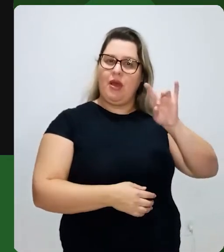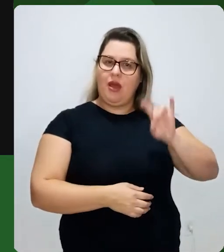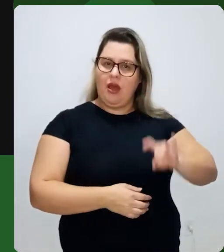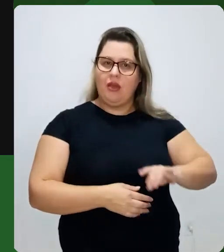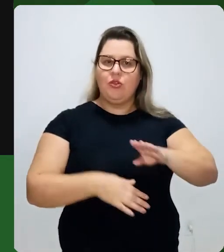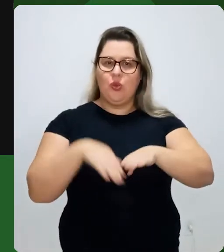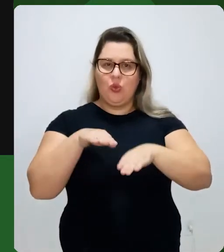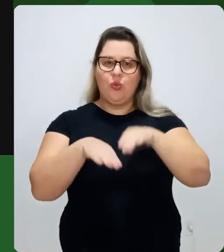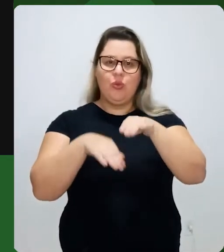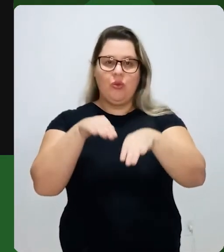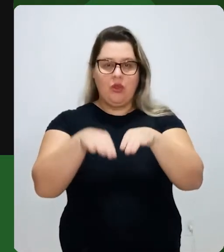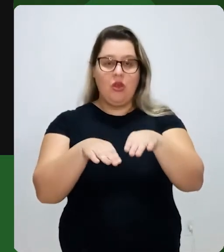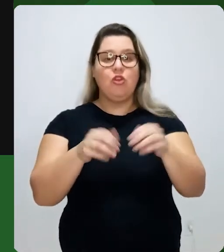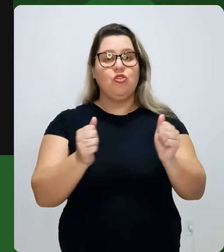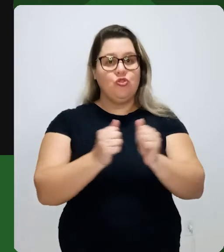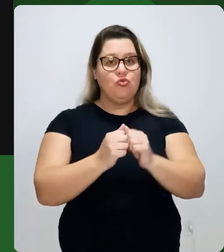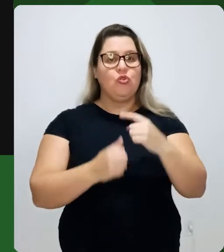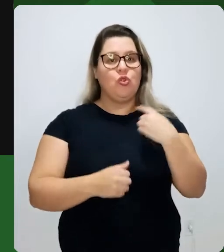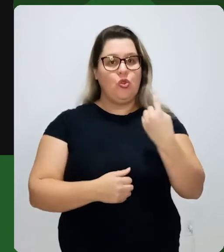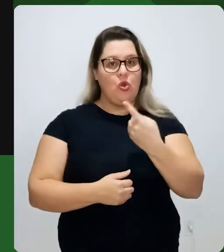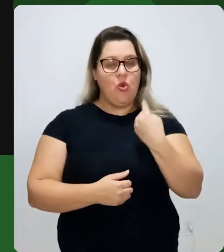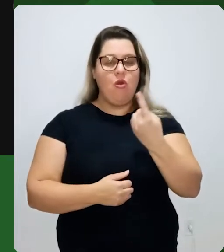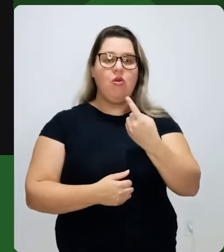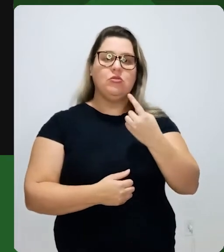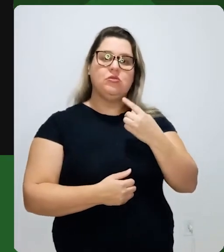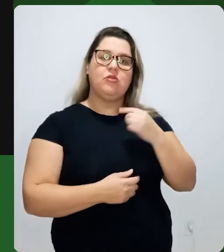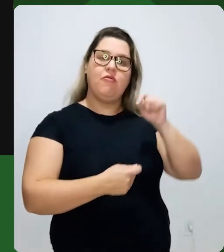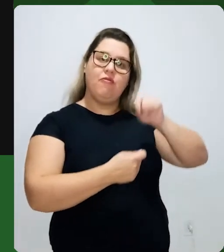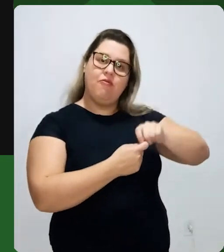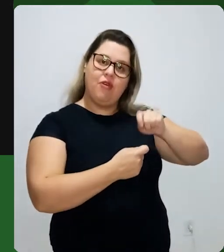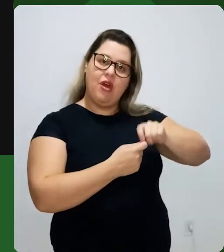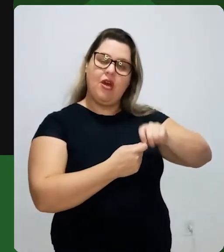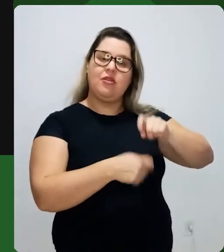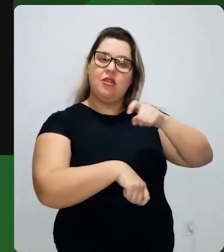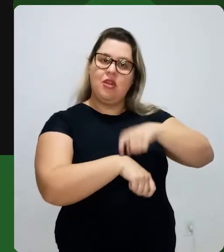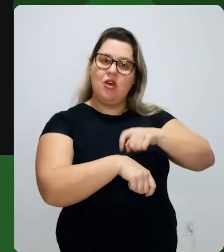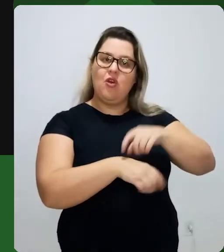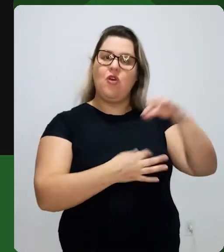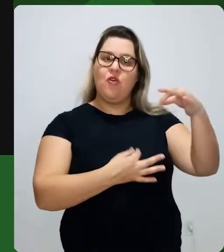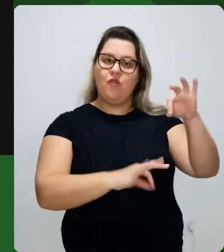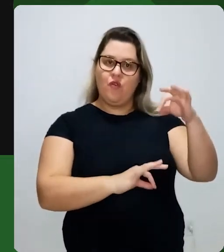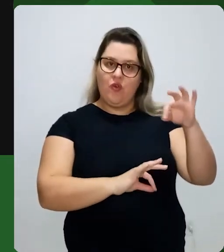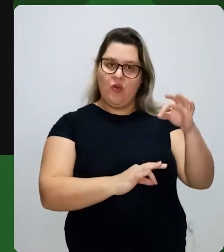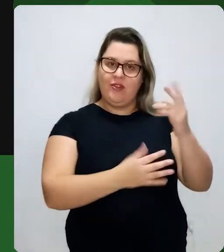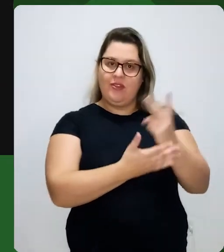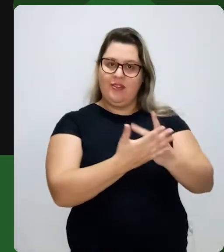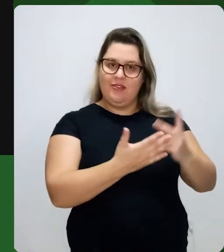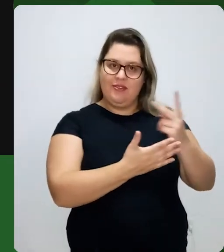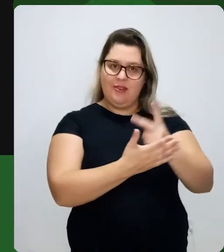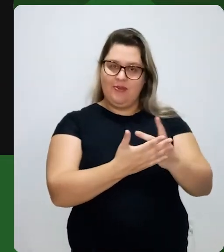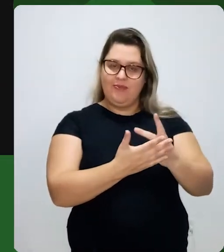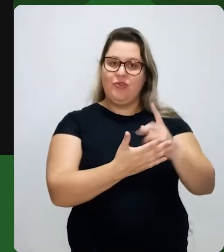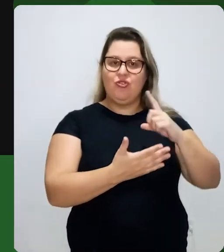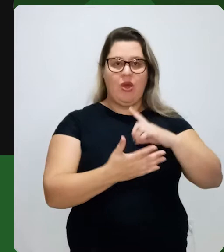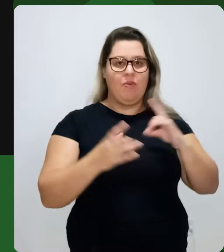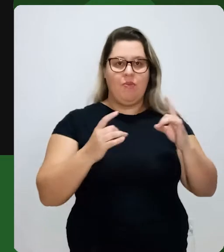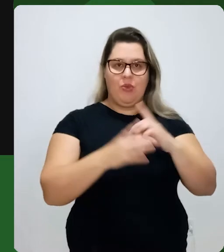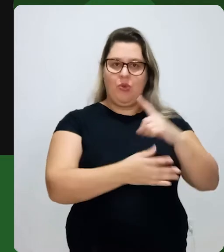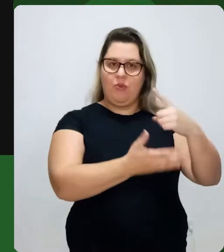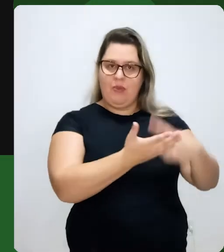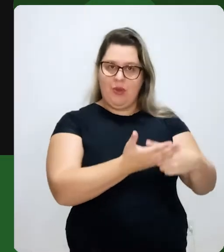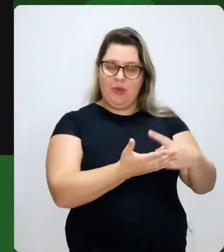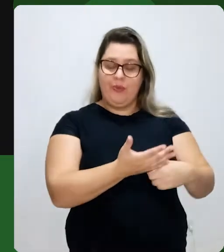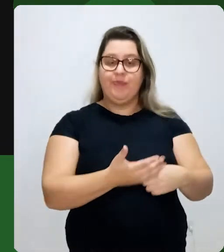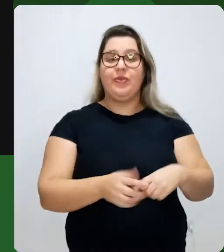ir me acompanhando aí. E junto nós já vamos fazendo na folha, né? Então, eu tenho a folha marcada aqui.